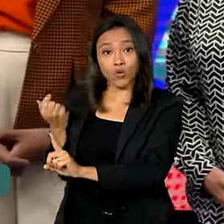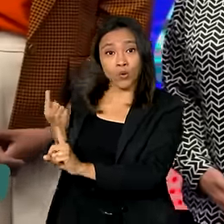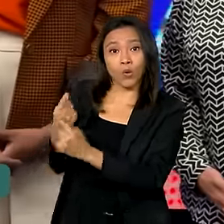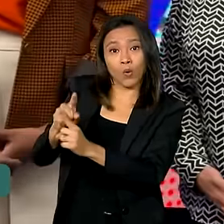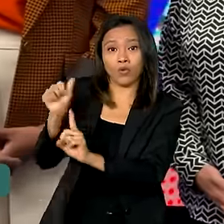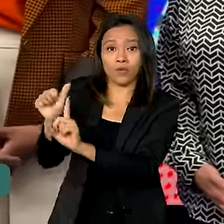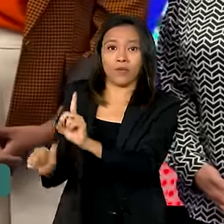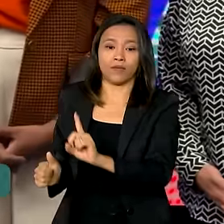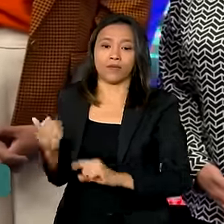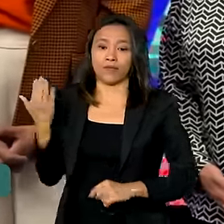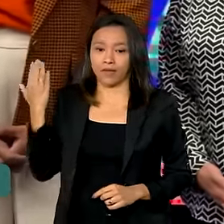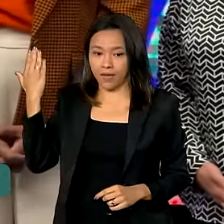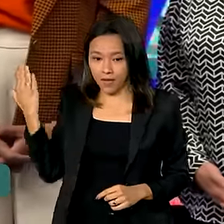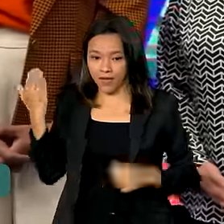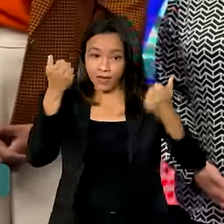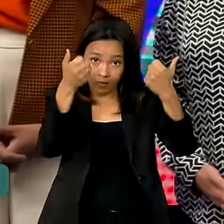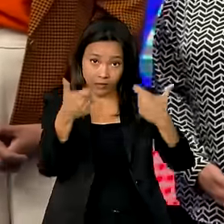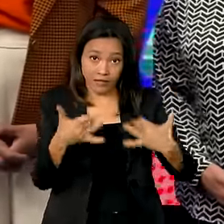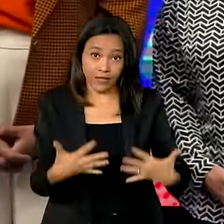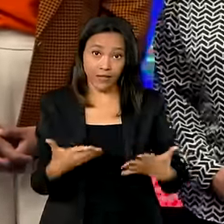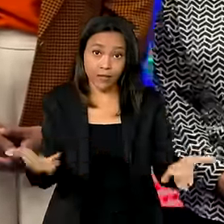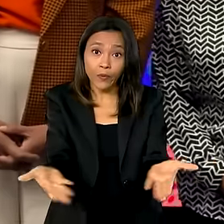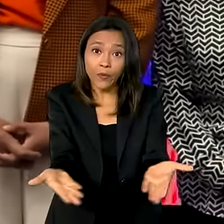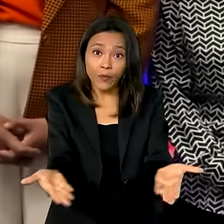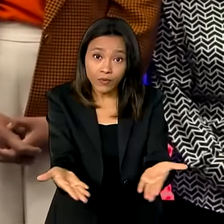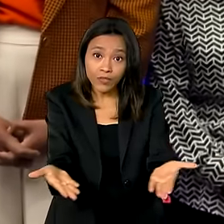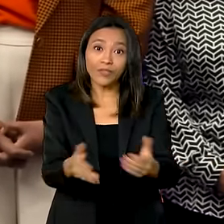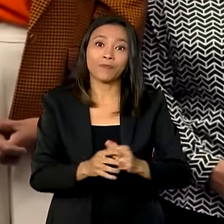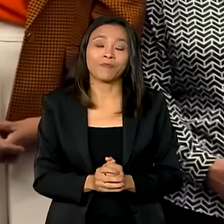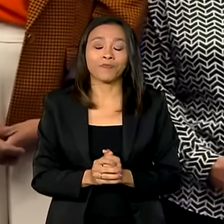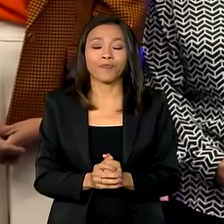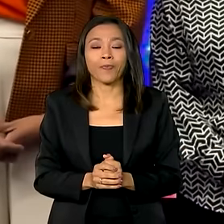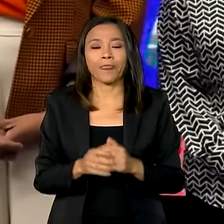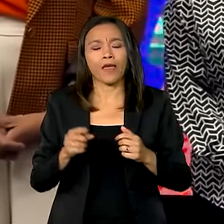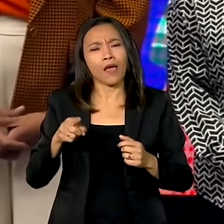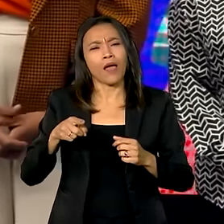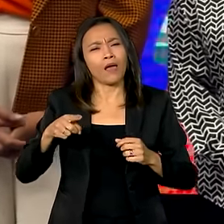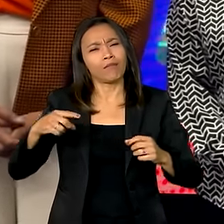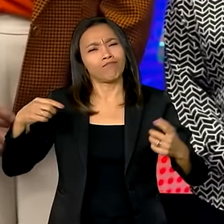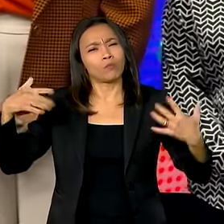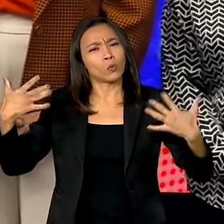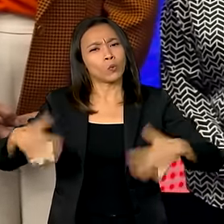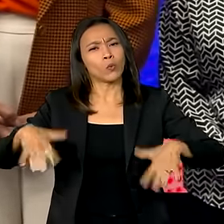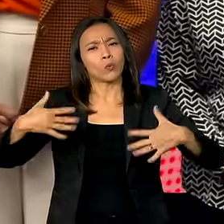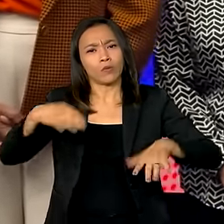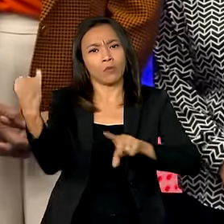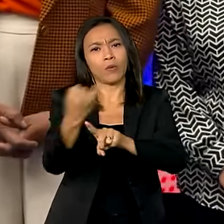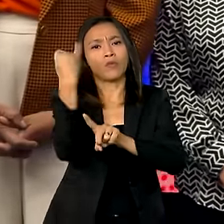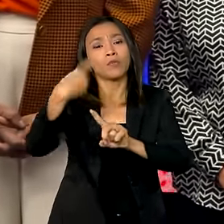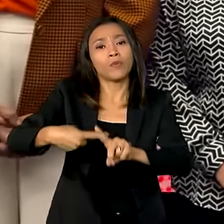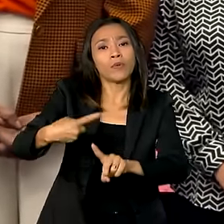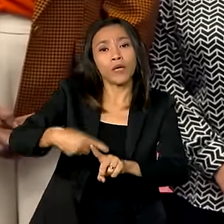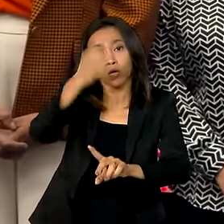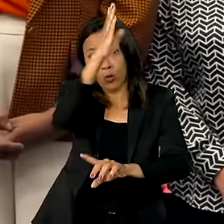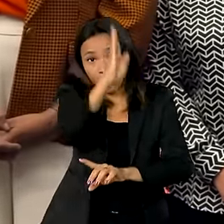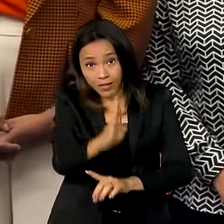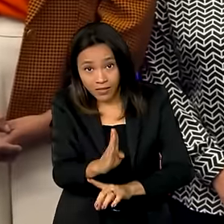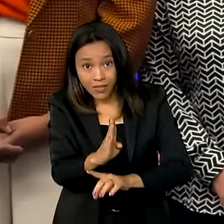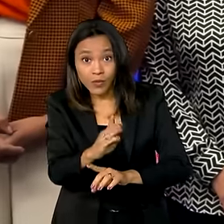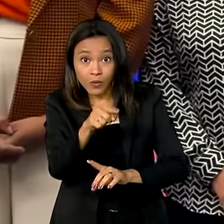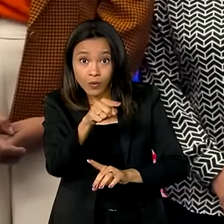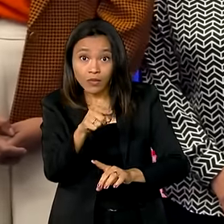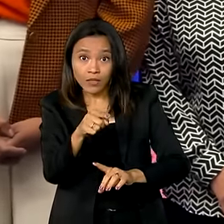Esse pontapé inicial que nós demos hoje aqui é um marco porque o Brasil precisa ser reconhecido como um Brasil